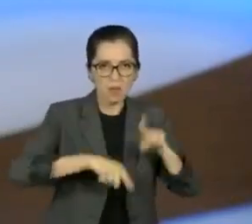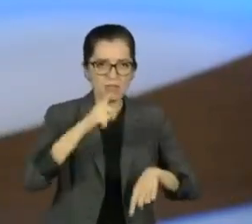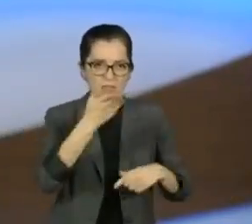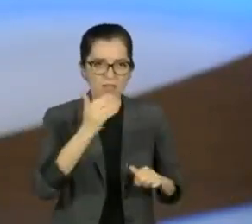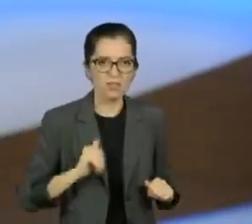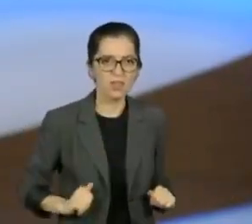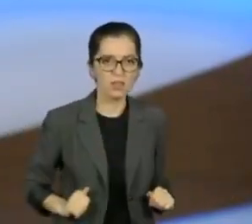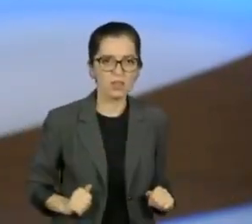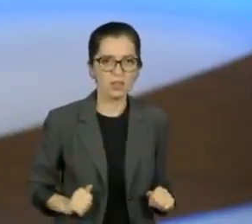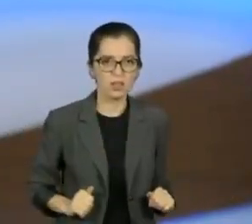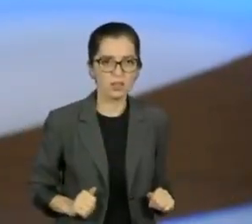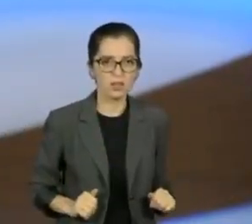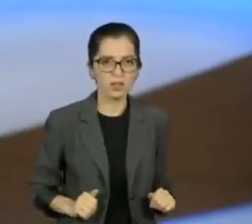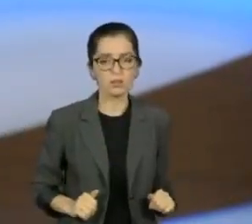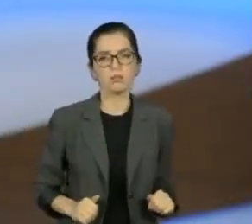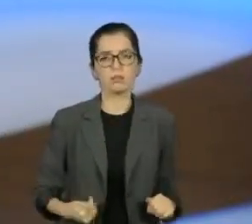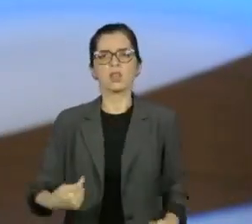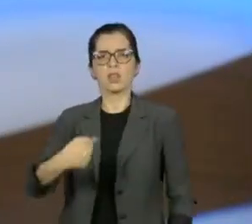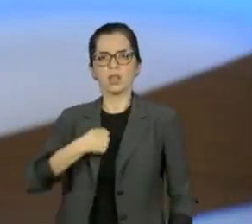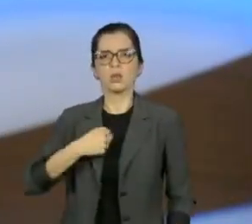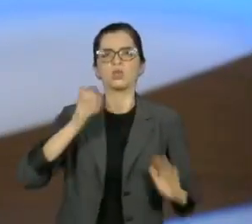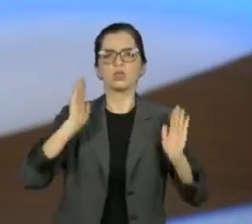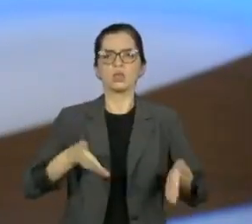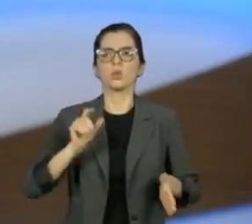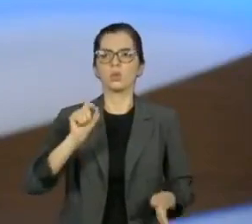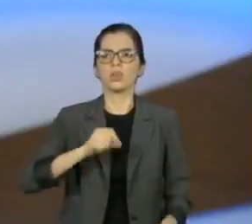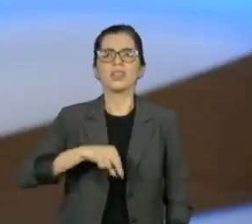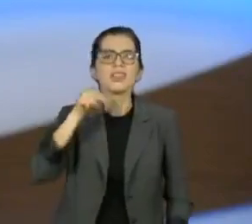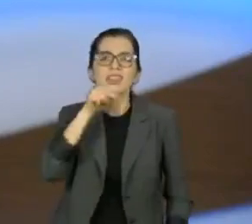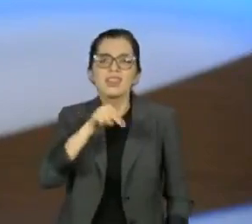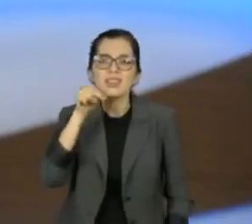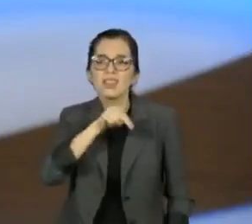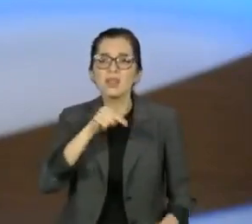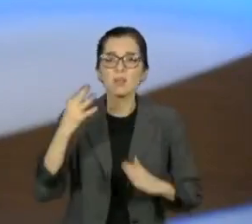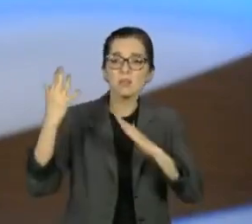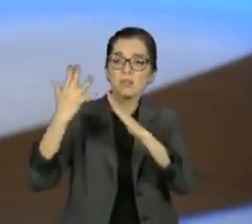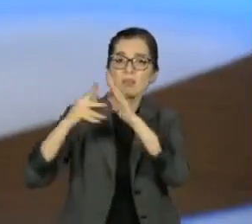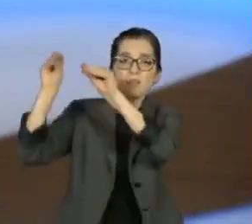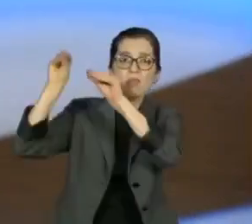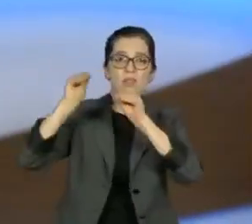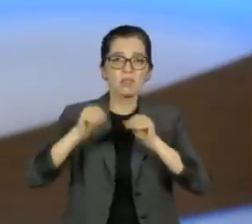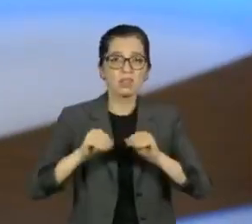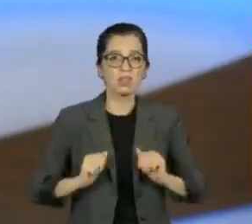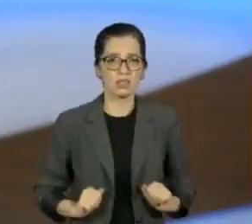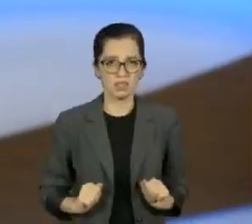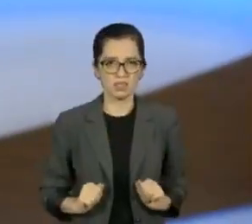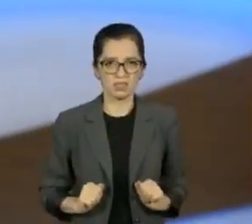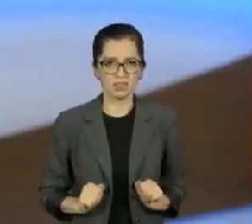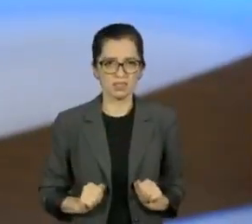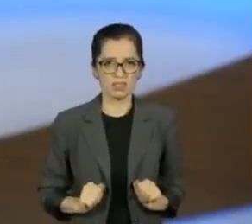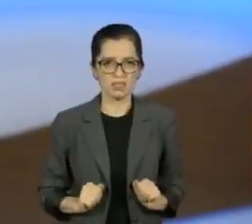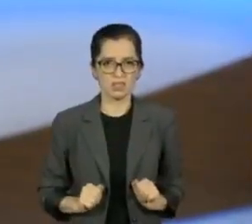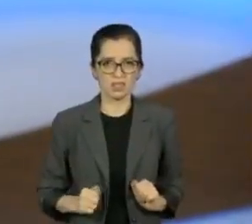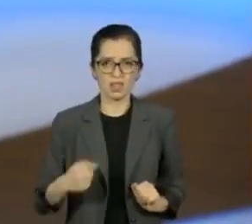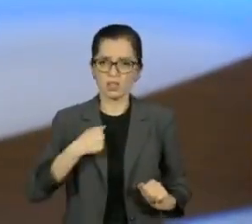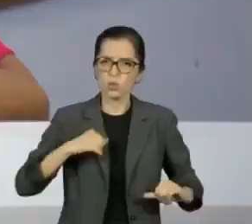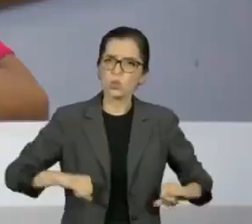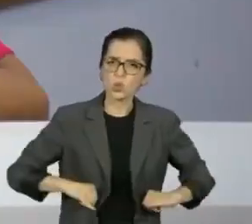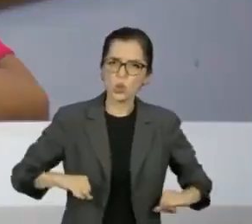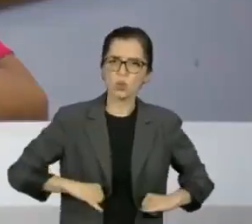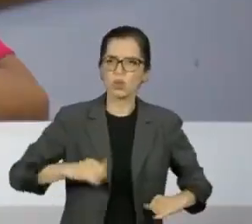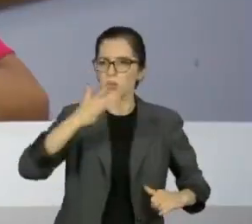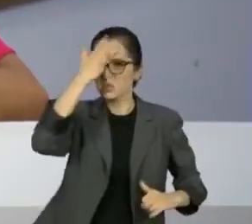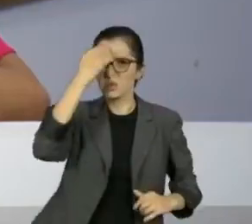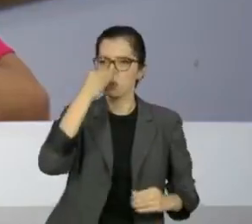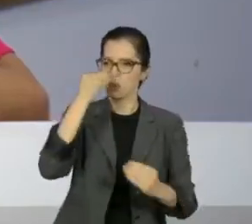Eu sou neto imigrante, eu sofri segregação, entendeu?